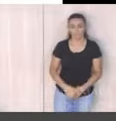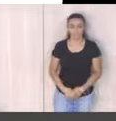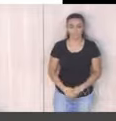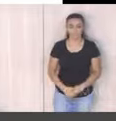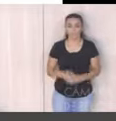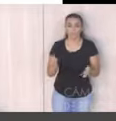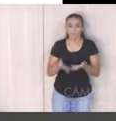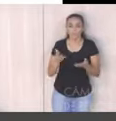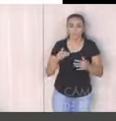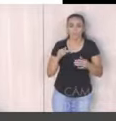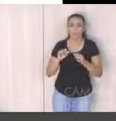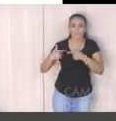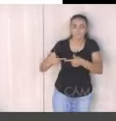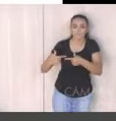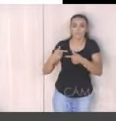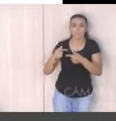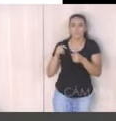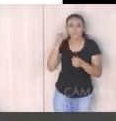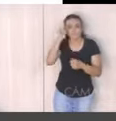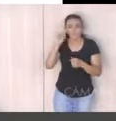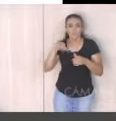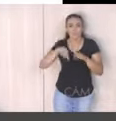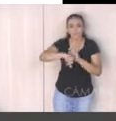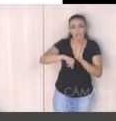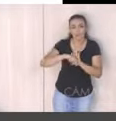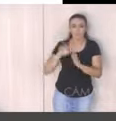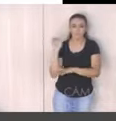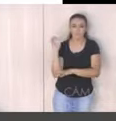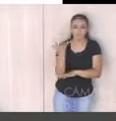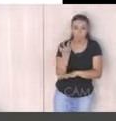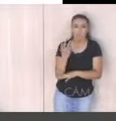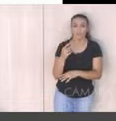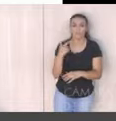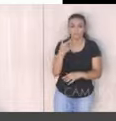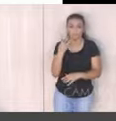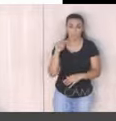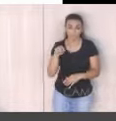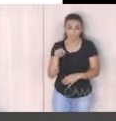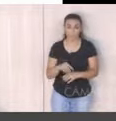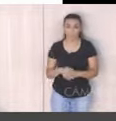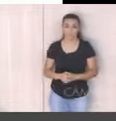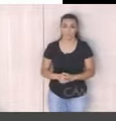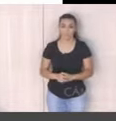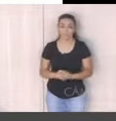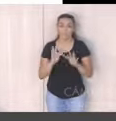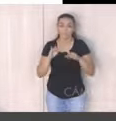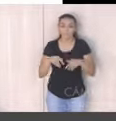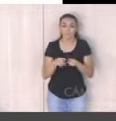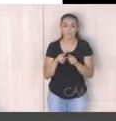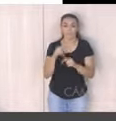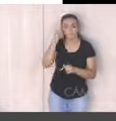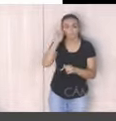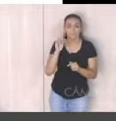promoção de ações preventivas contra o crime ambiental urbano, 24 mil ações e, por fim, a prevenção à